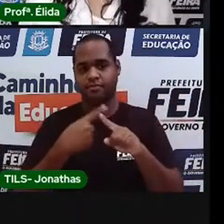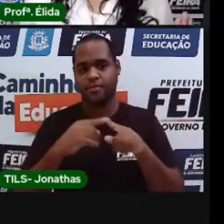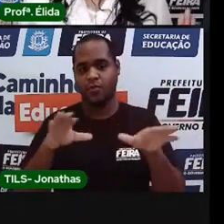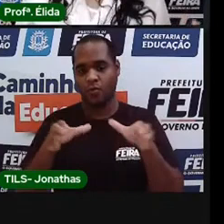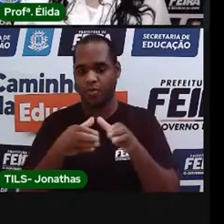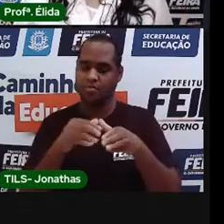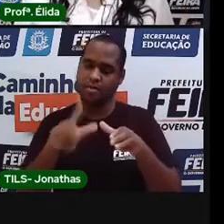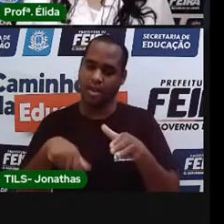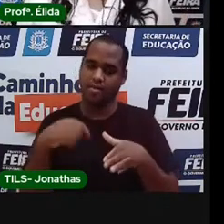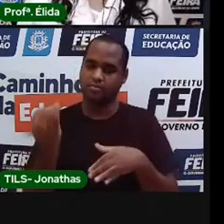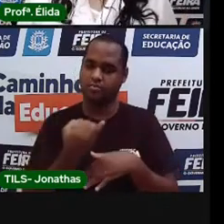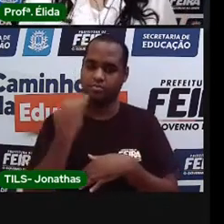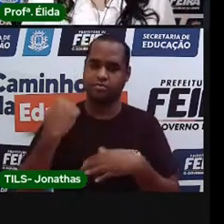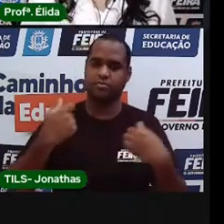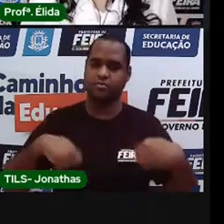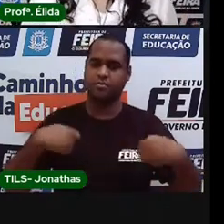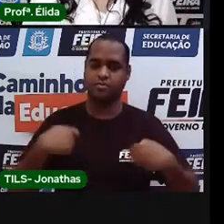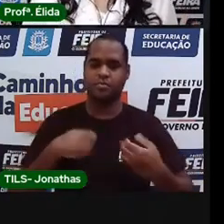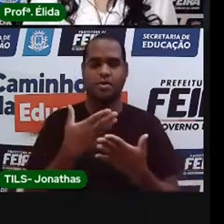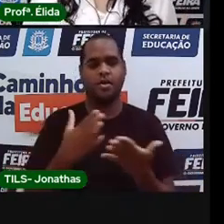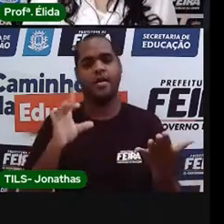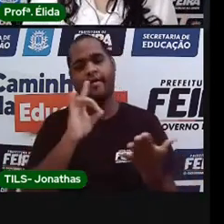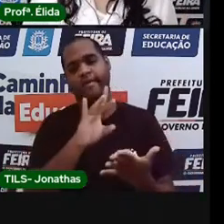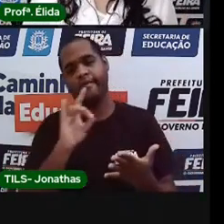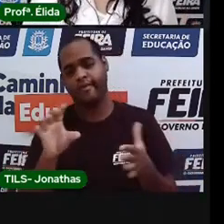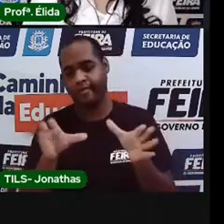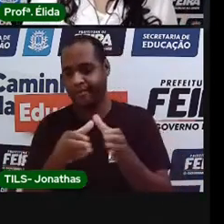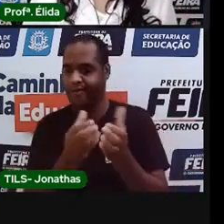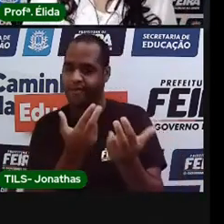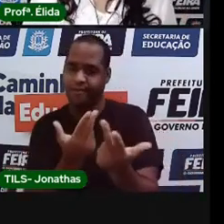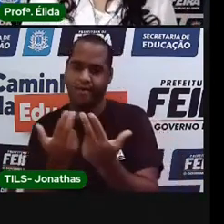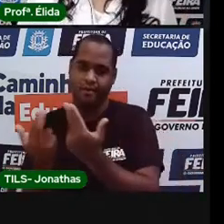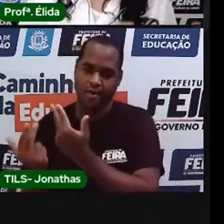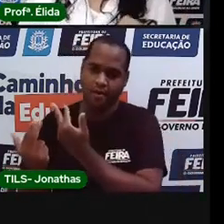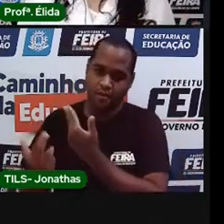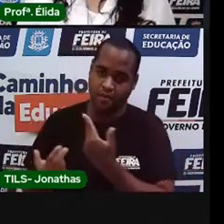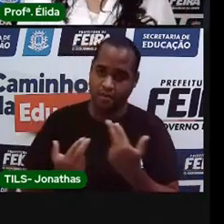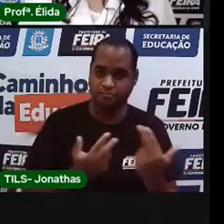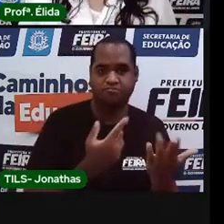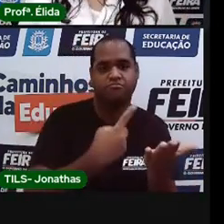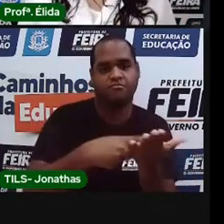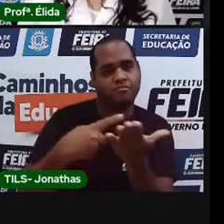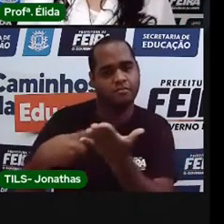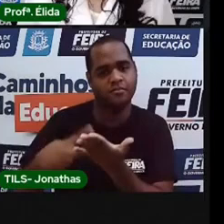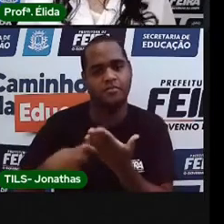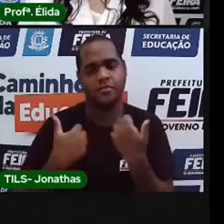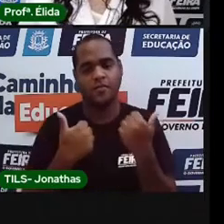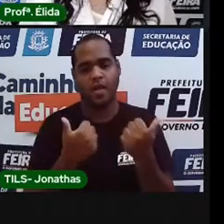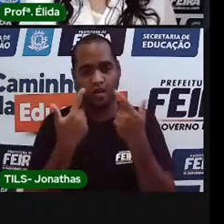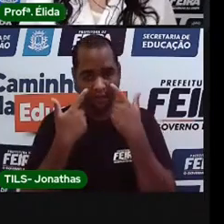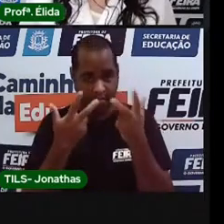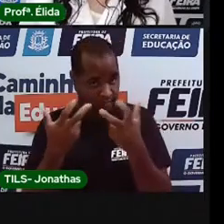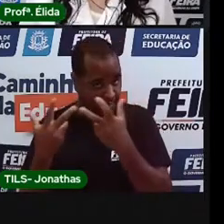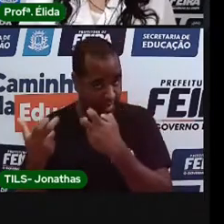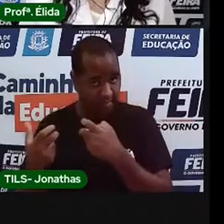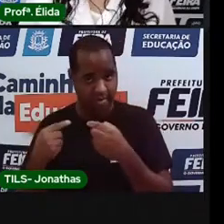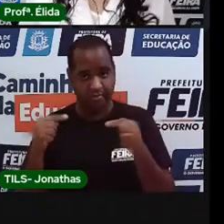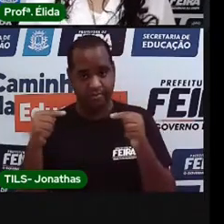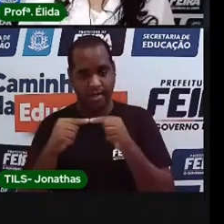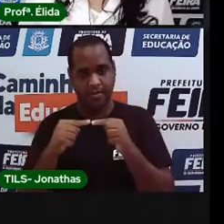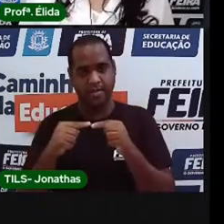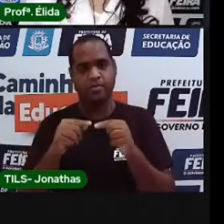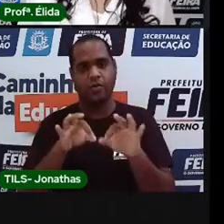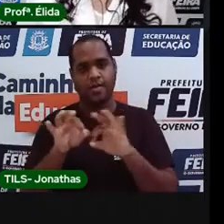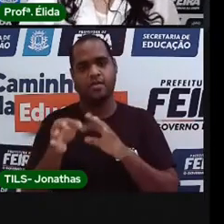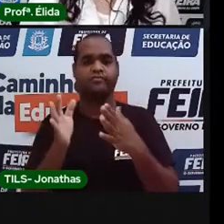clube, todo mundo tem que fazer igualzinho. Combinado? Então vamos ficar de olho no critério de